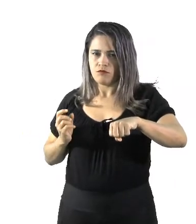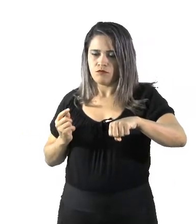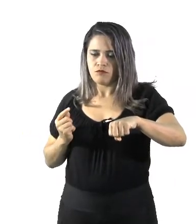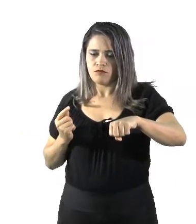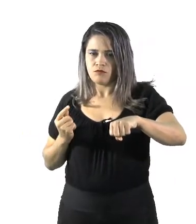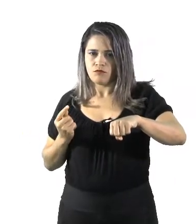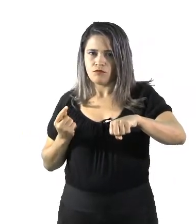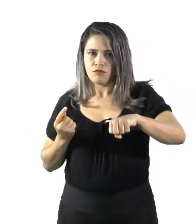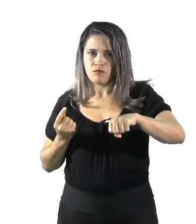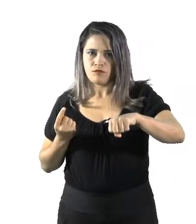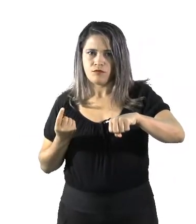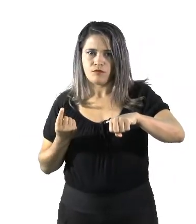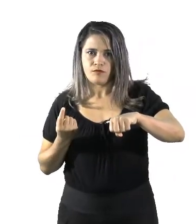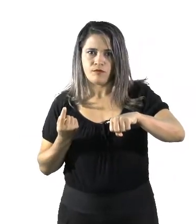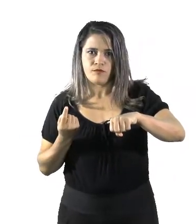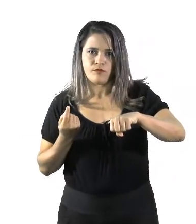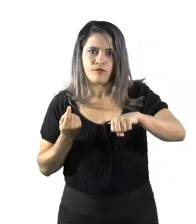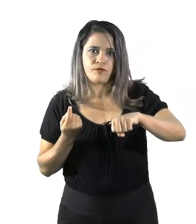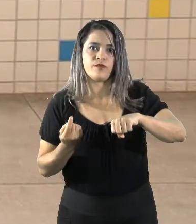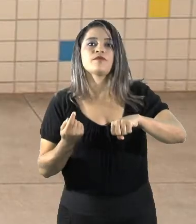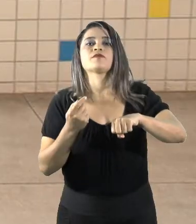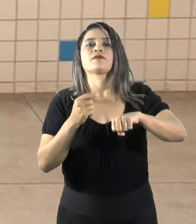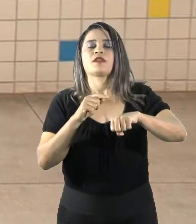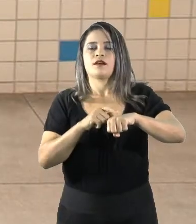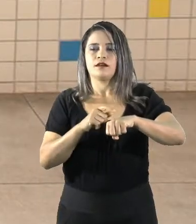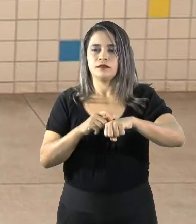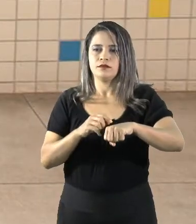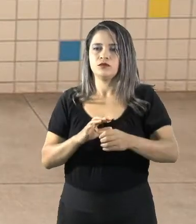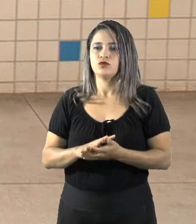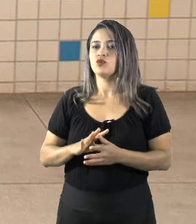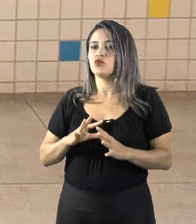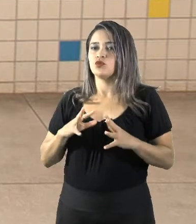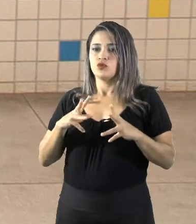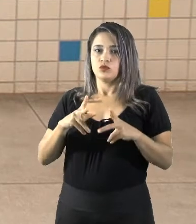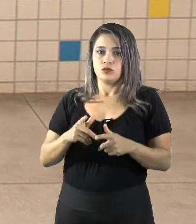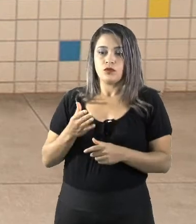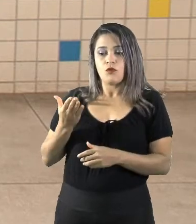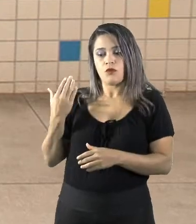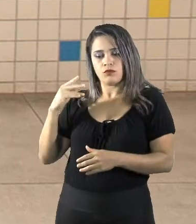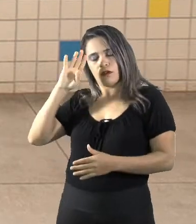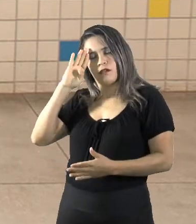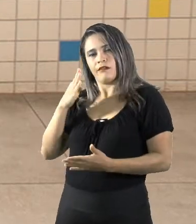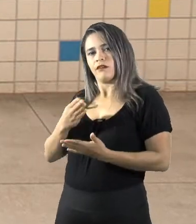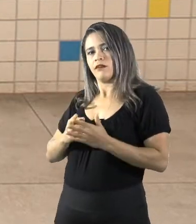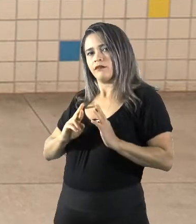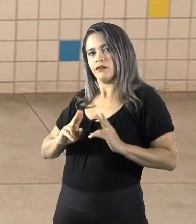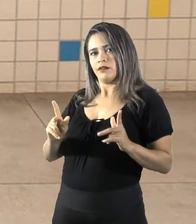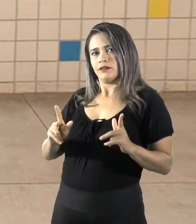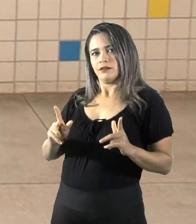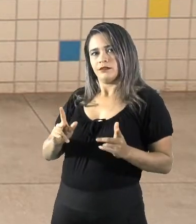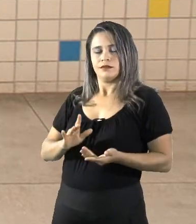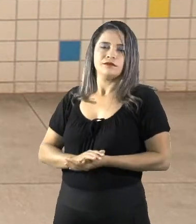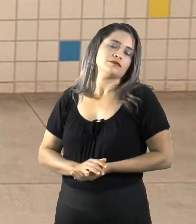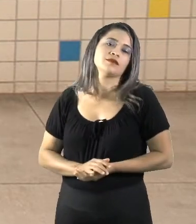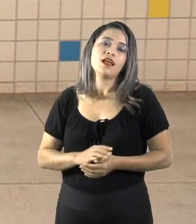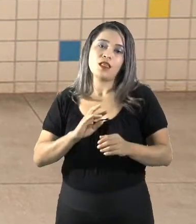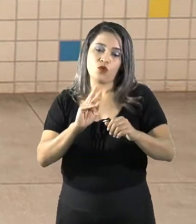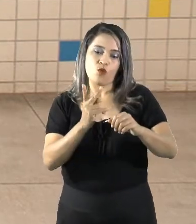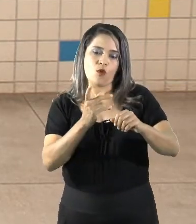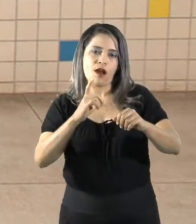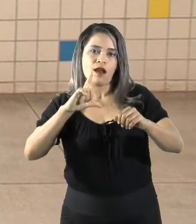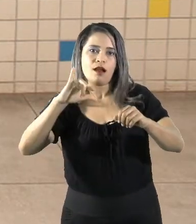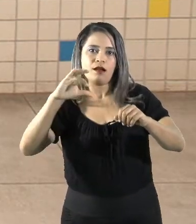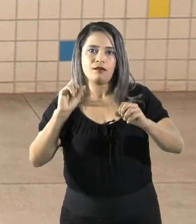era o centro e o Sol, os outros planetas giravam em torno dele. Já no heliocentrismo, é o